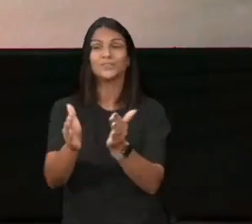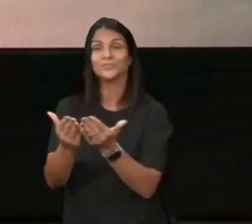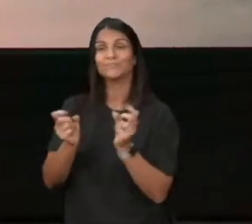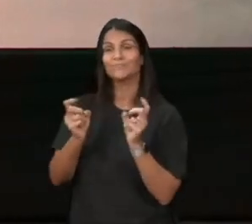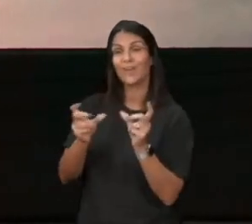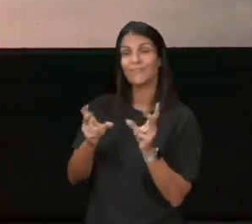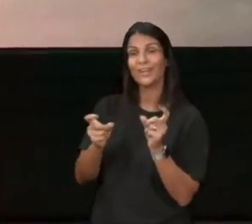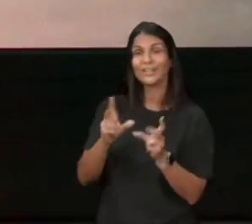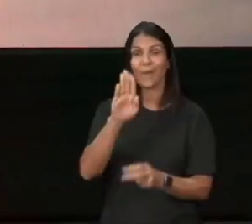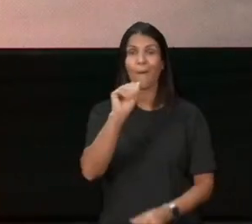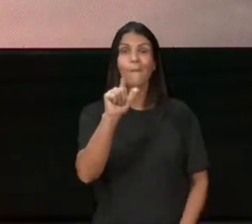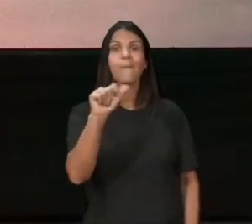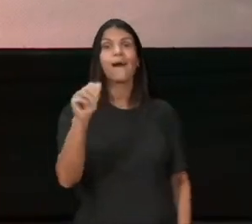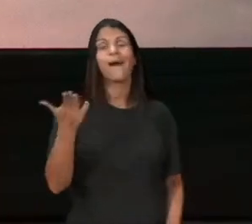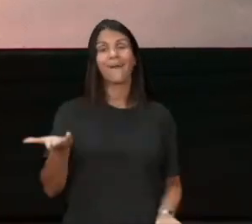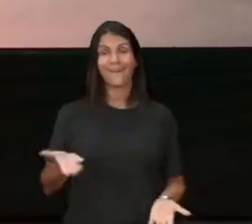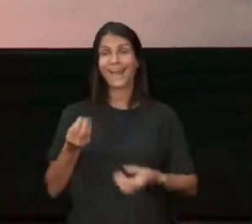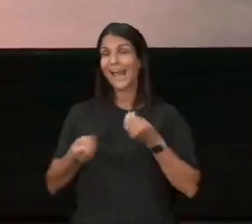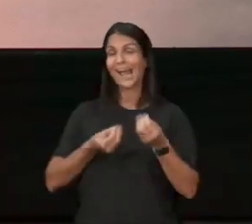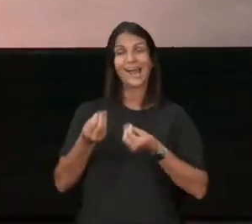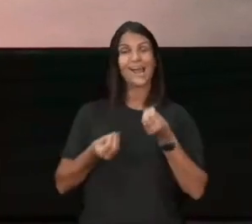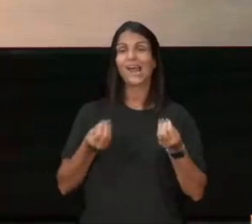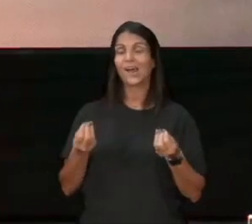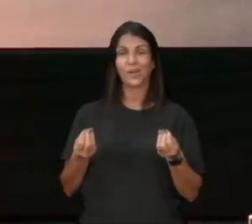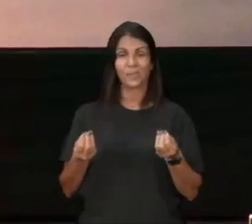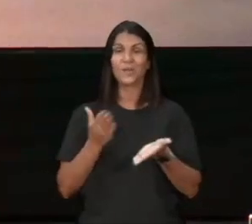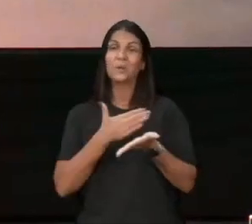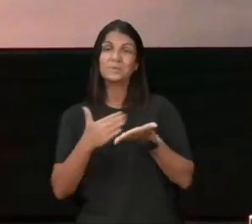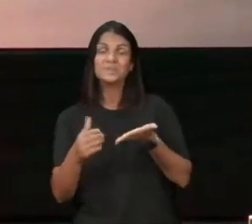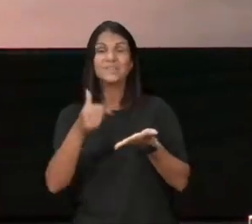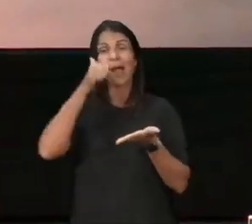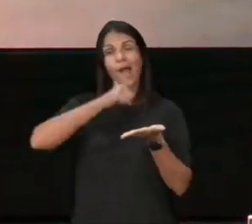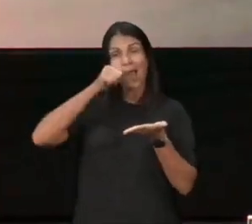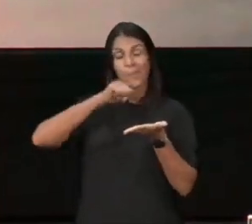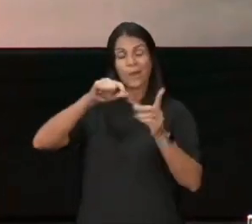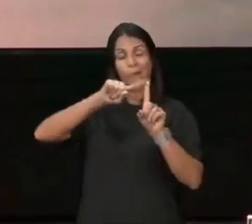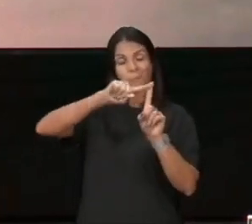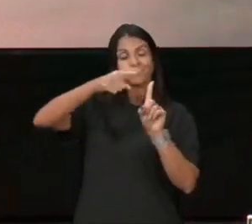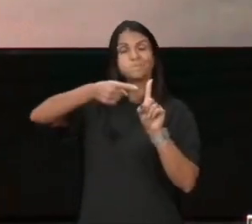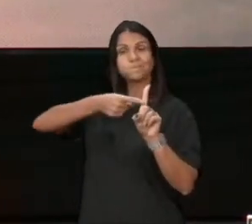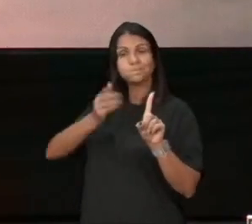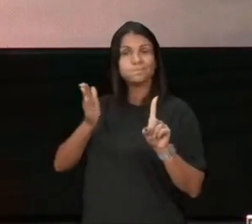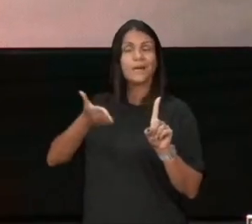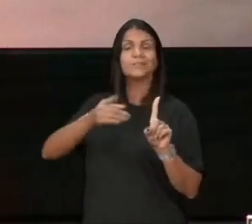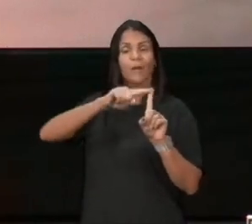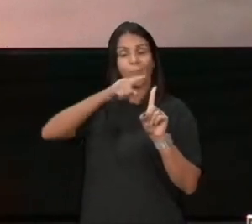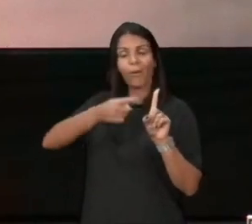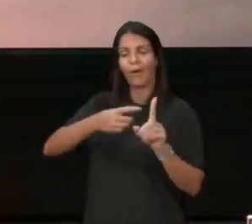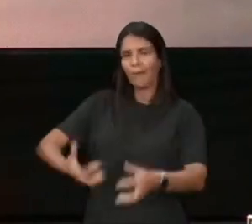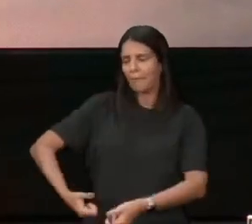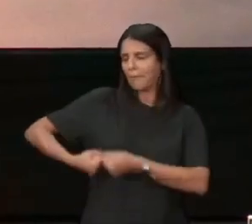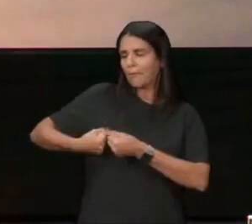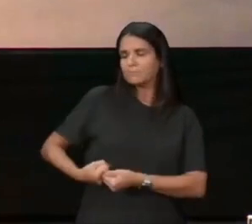fazendo meu showzinho, com as bolinhas, enquanto isso, a mulher, barriguda, já esperando um filho, e com outro no